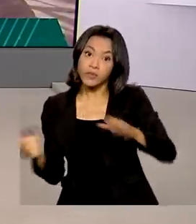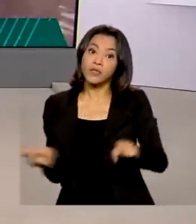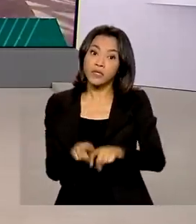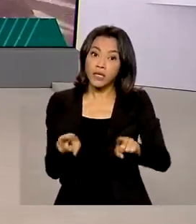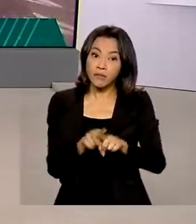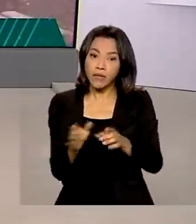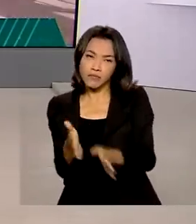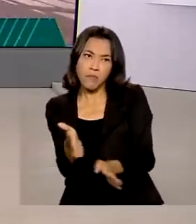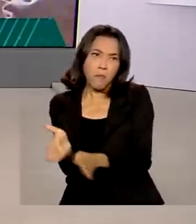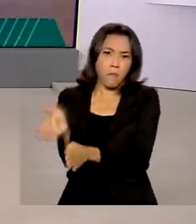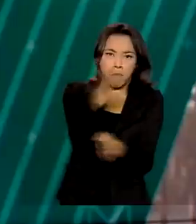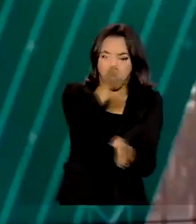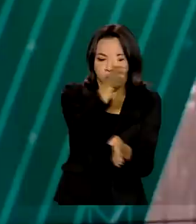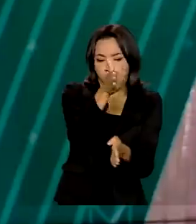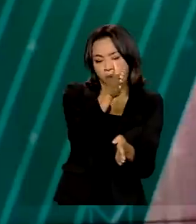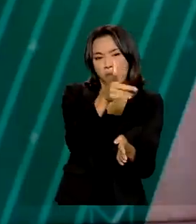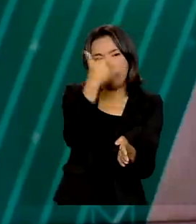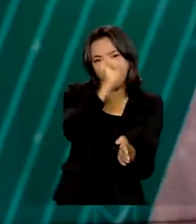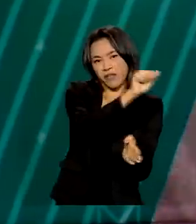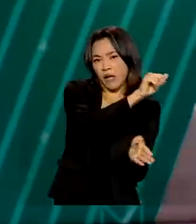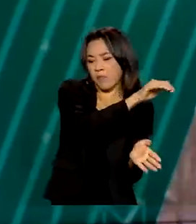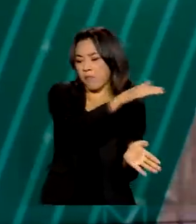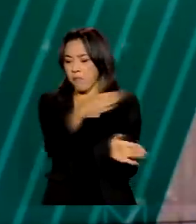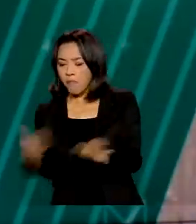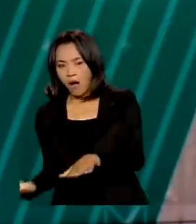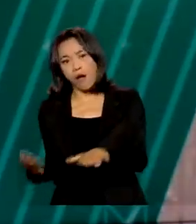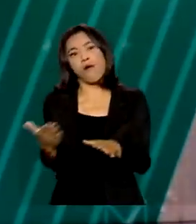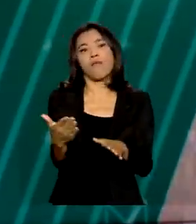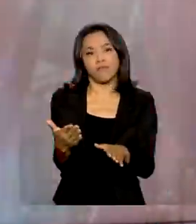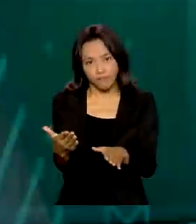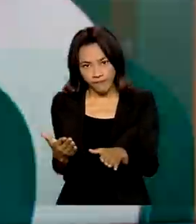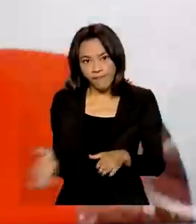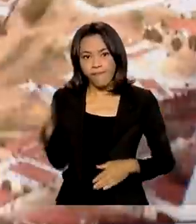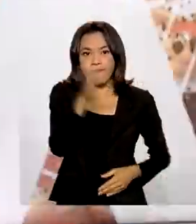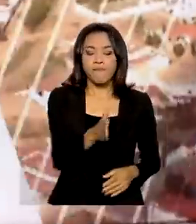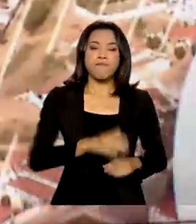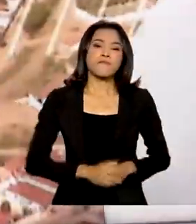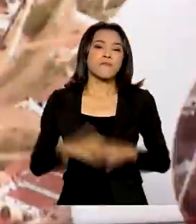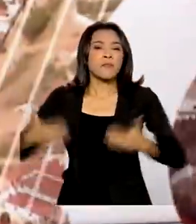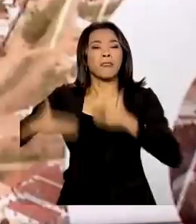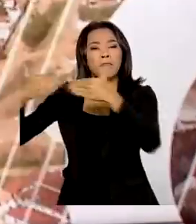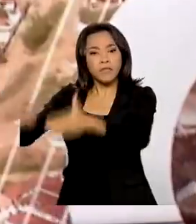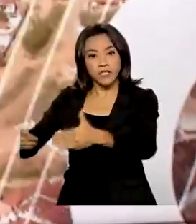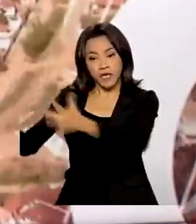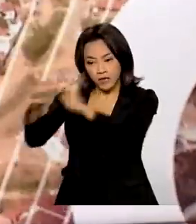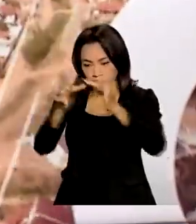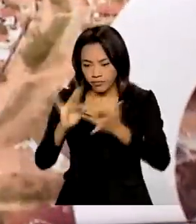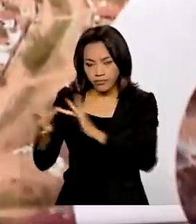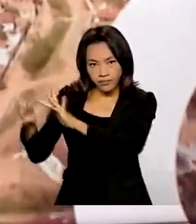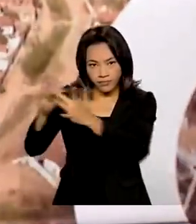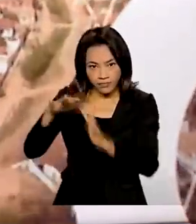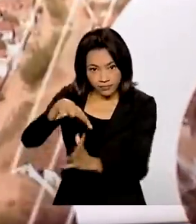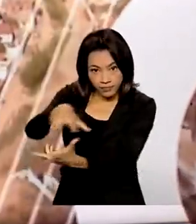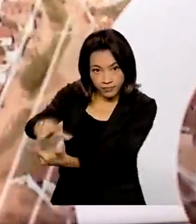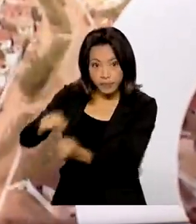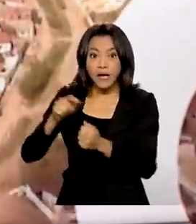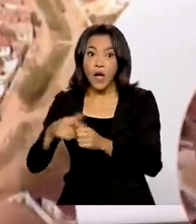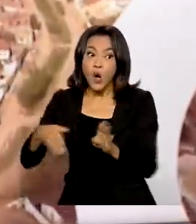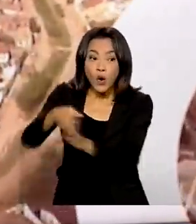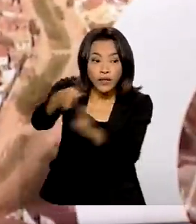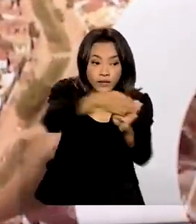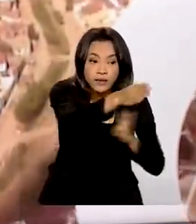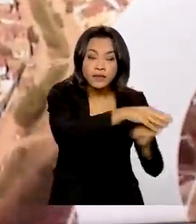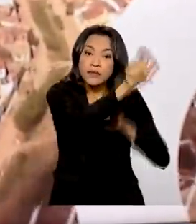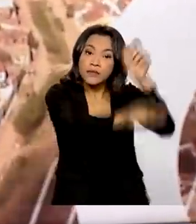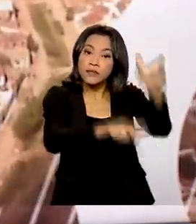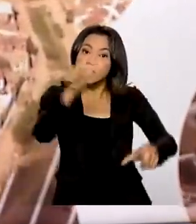de encostas. O Ministério das Relações Exteriores atualizou nesta quinta-feira as orientações aos brasileiros que estão na